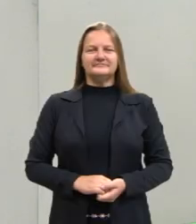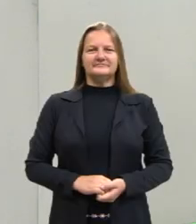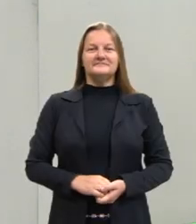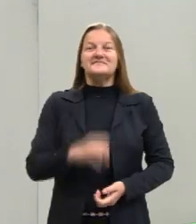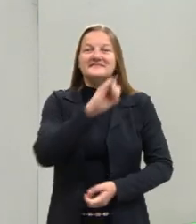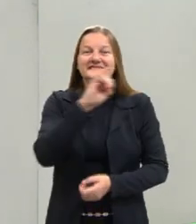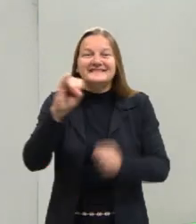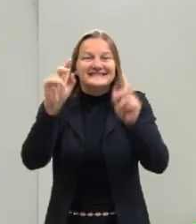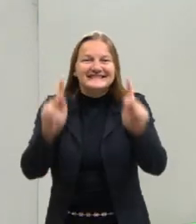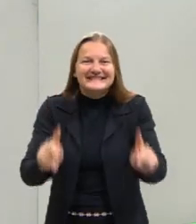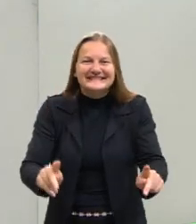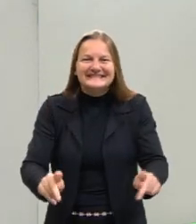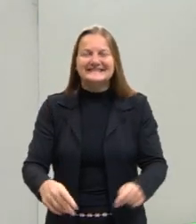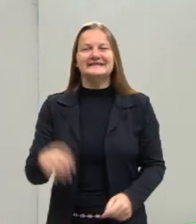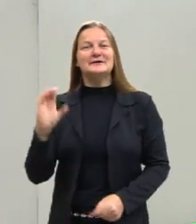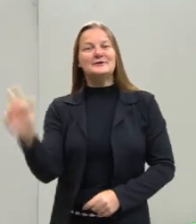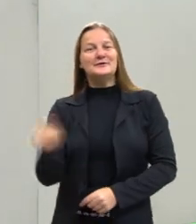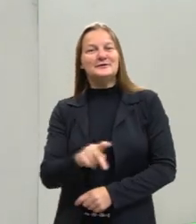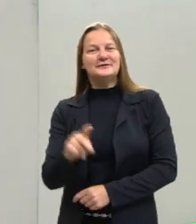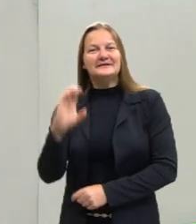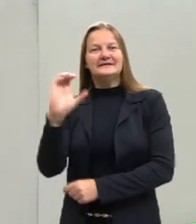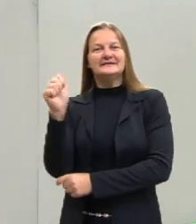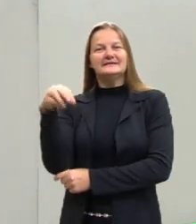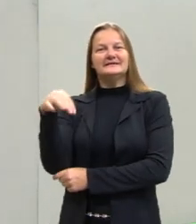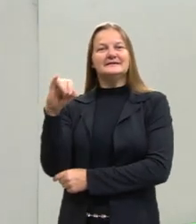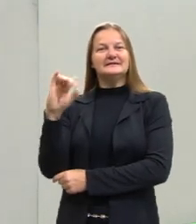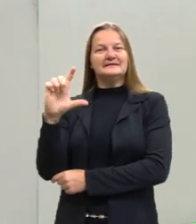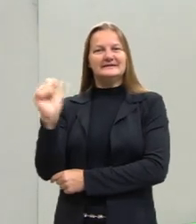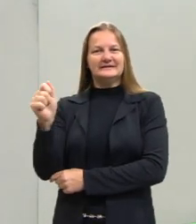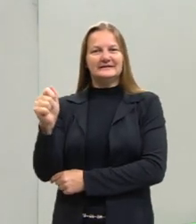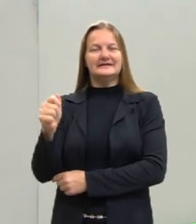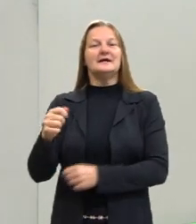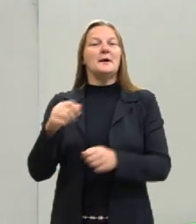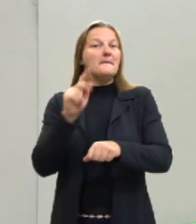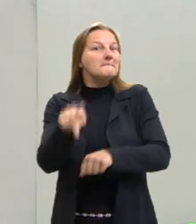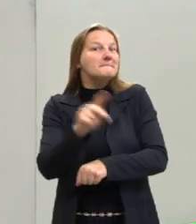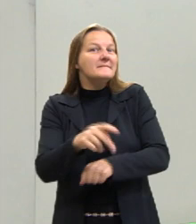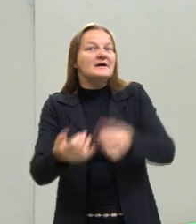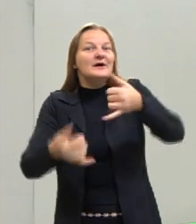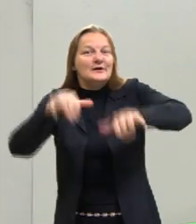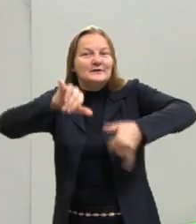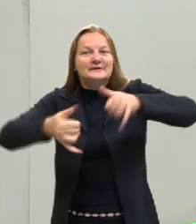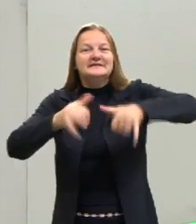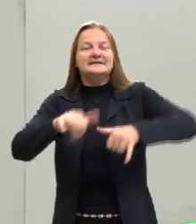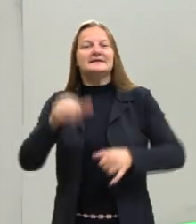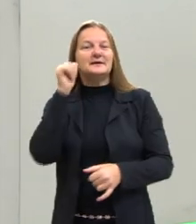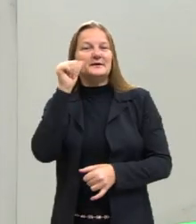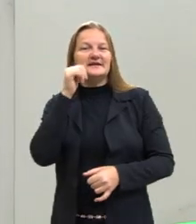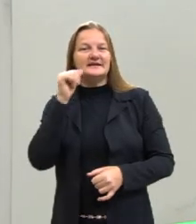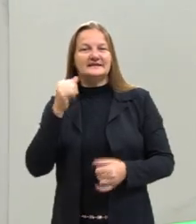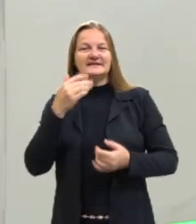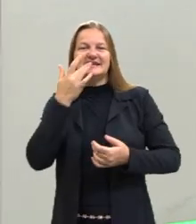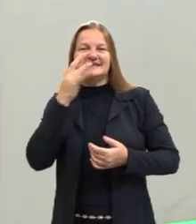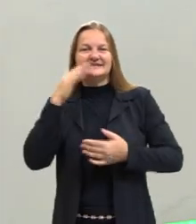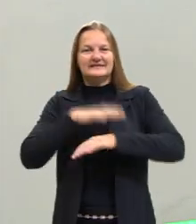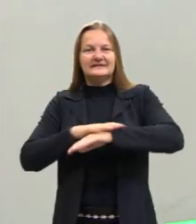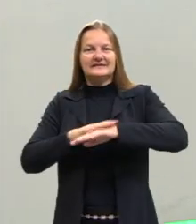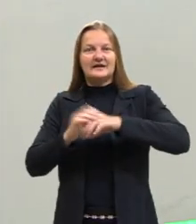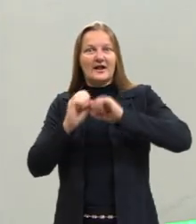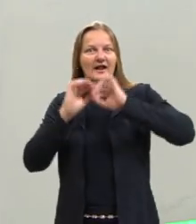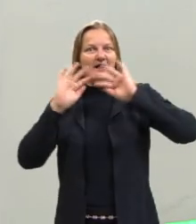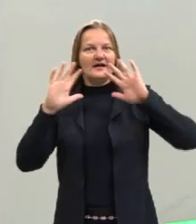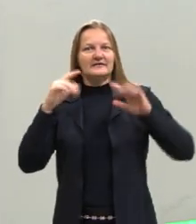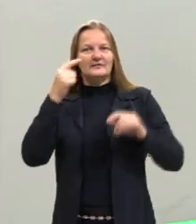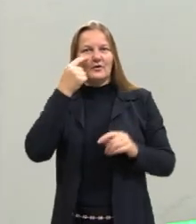Olá pessoal, eu sou a professora Camila Grandini, sou professora de Química, sou uma mulher branca, de pele clara,